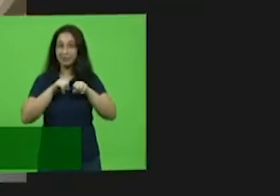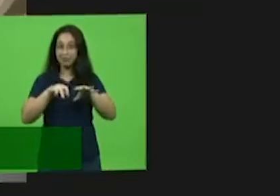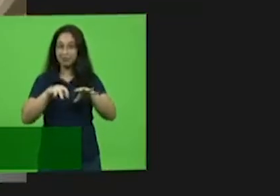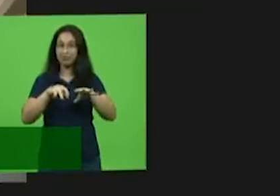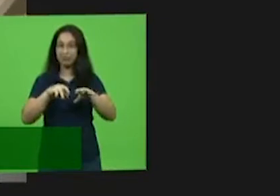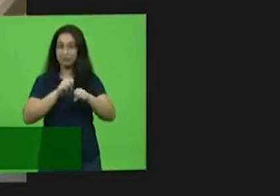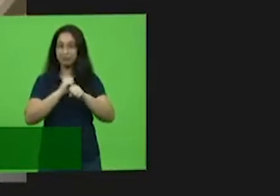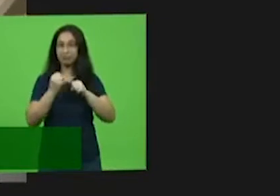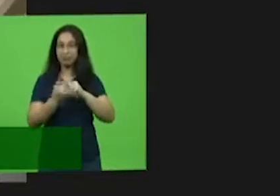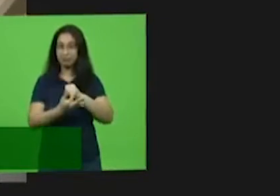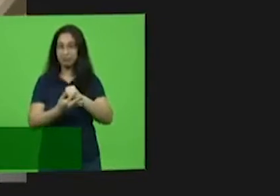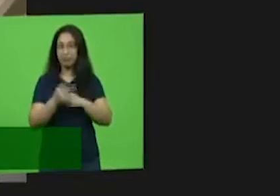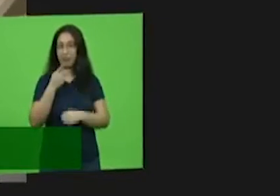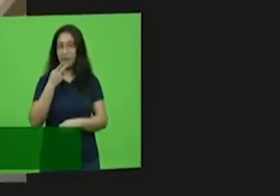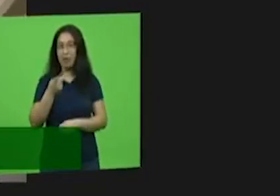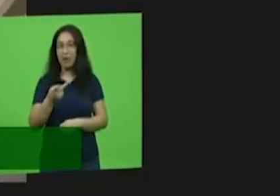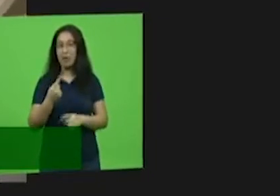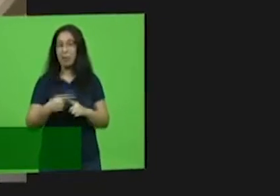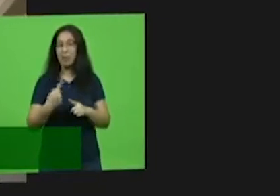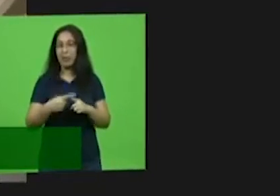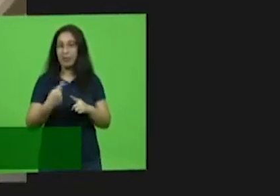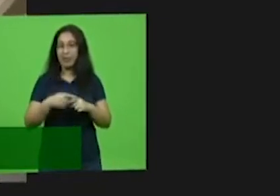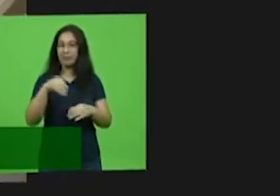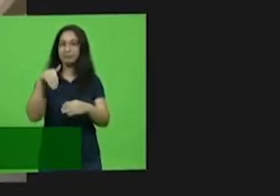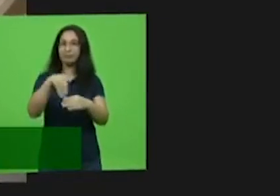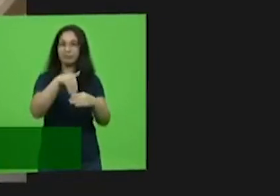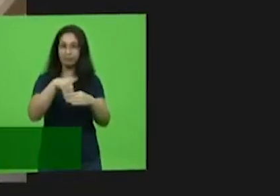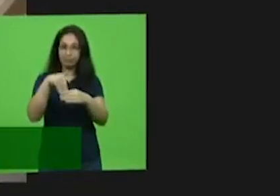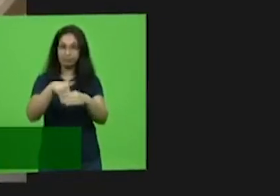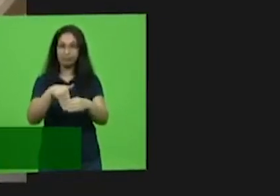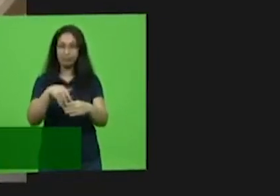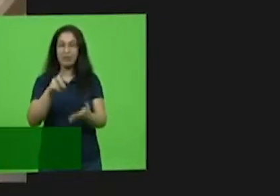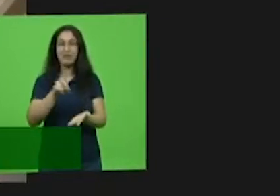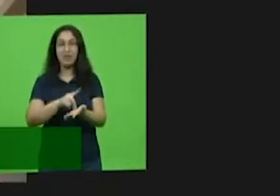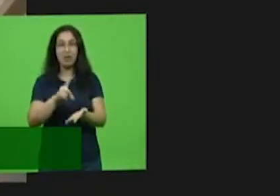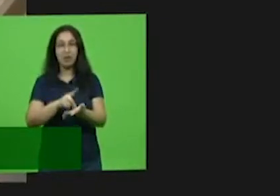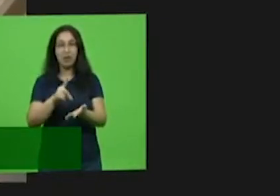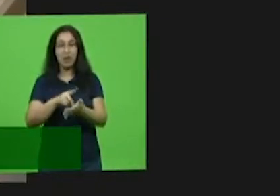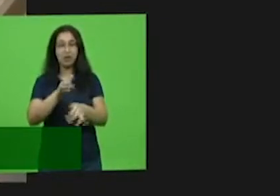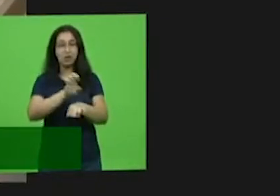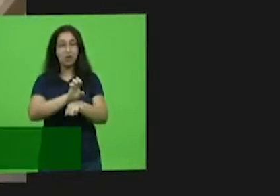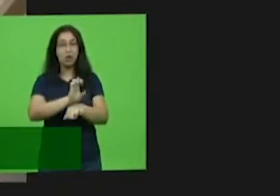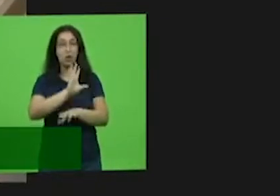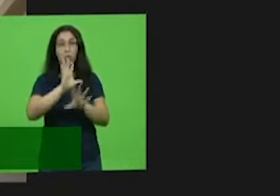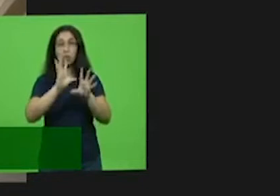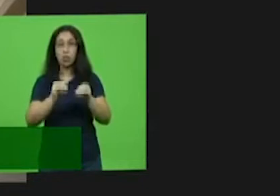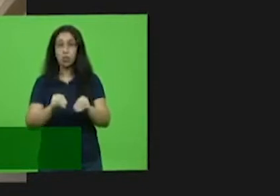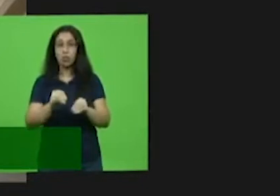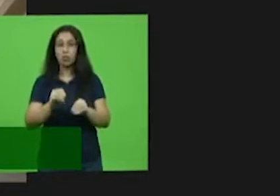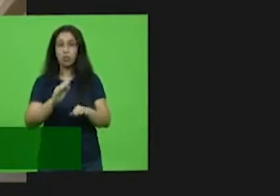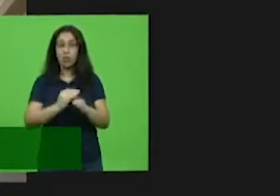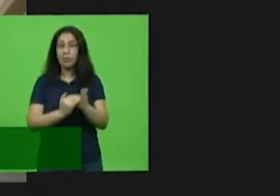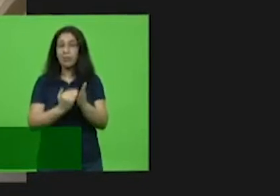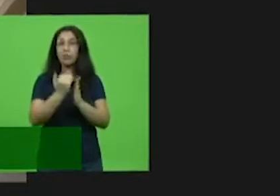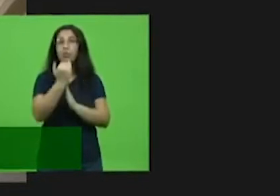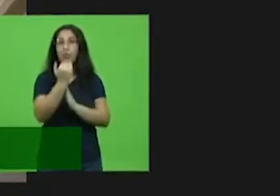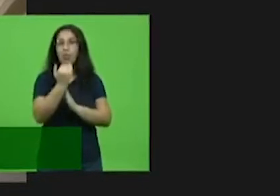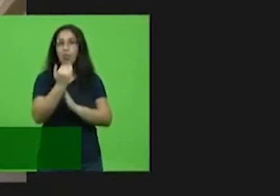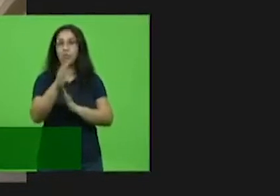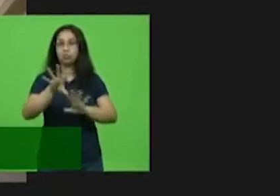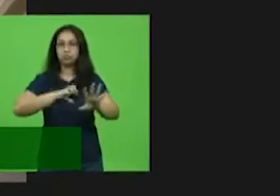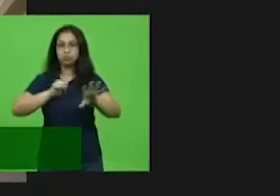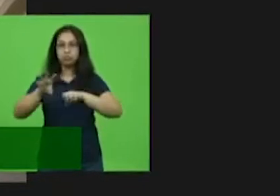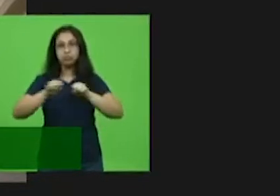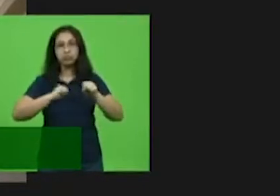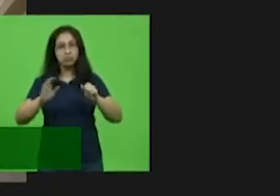Covid por causa das eleições e, de fato, em todo o Estado aumentou o número de contaminações e isso nos assusta